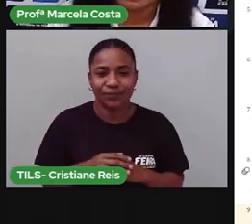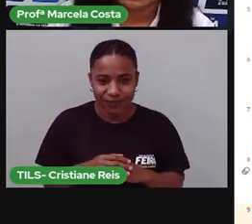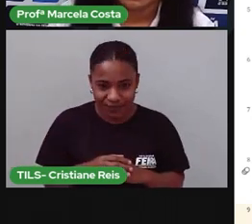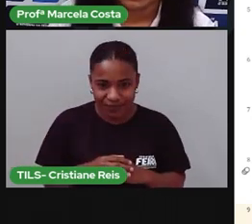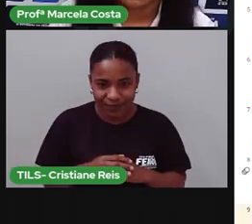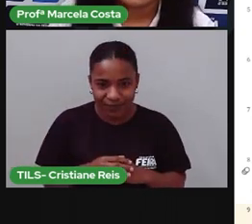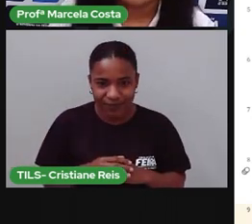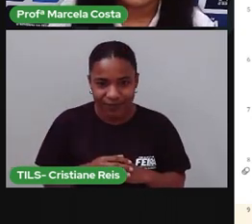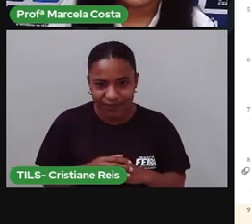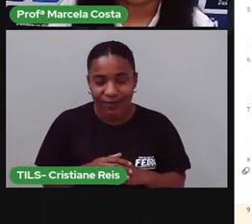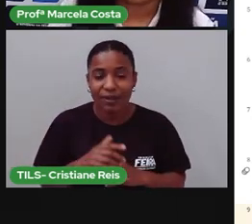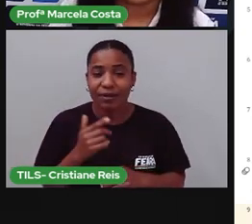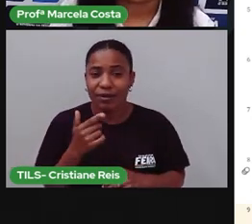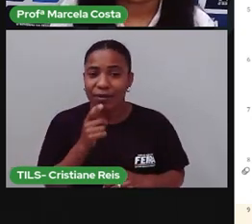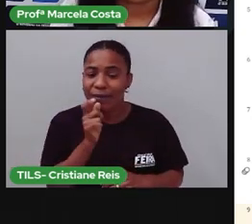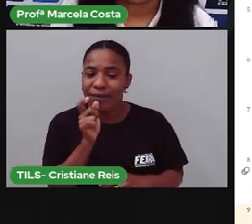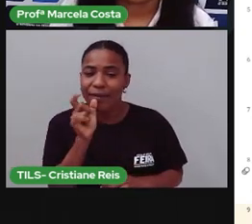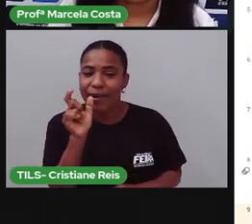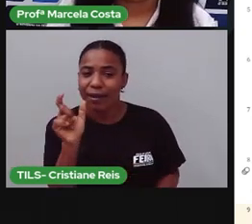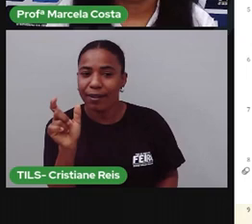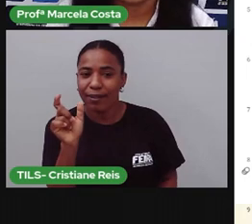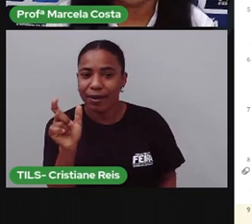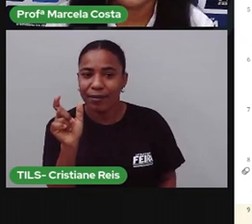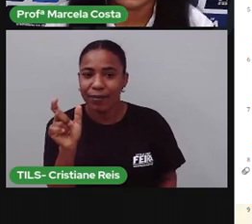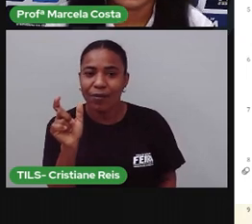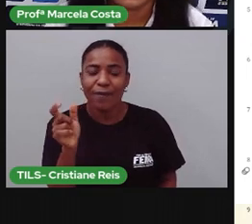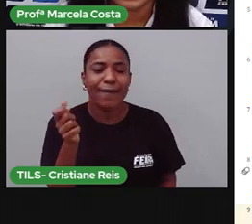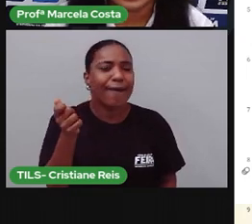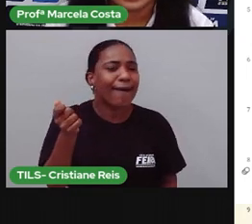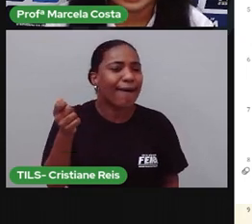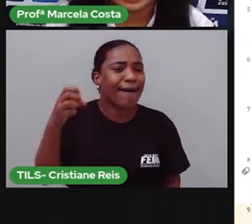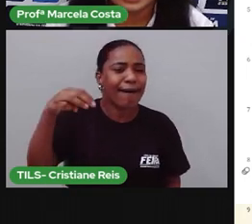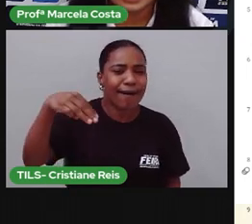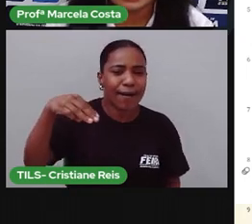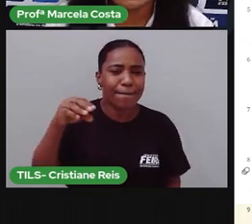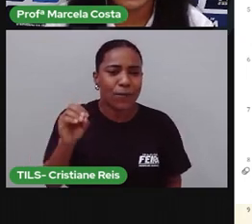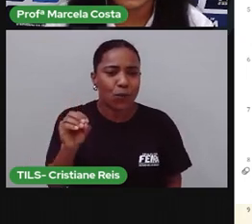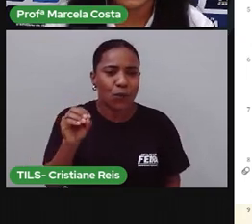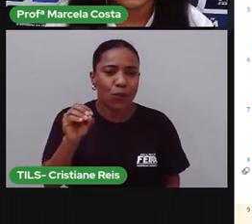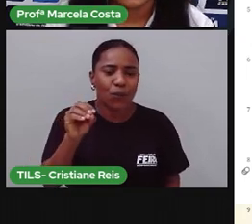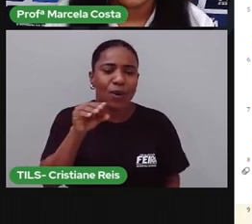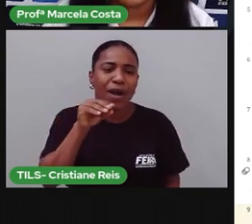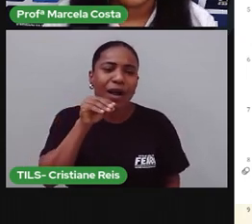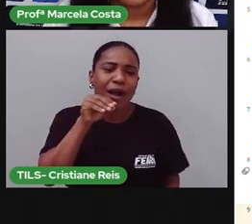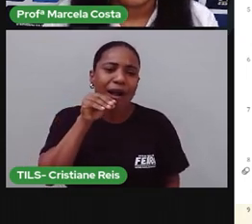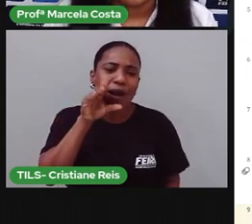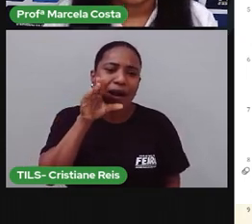outra palavra. Eu quero escrever agora amo Amo